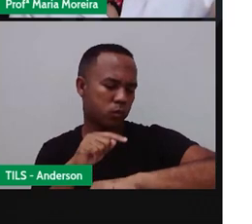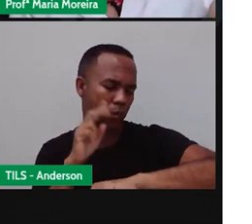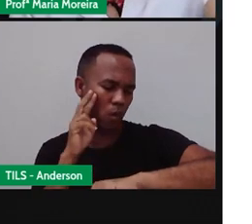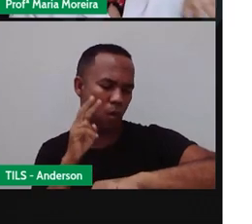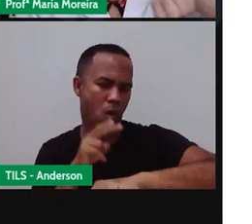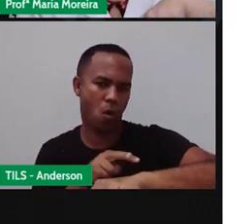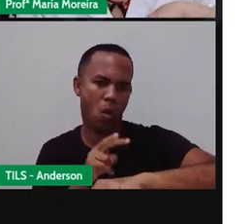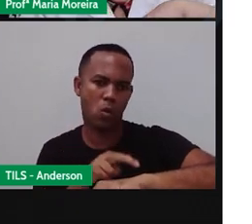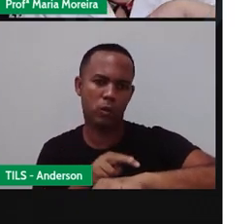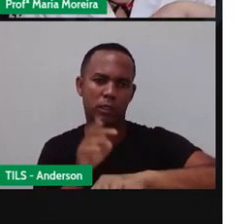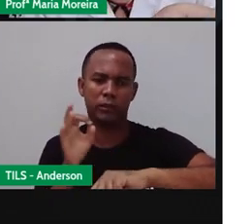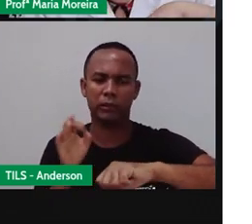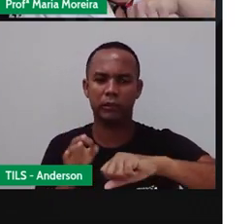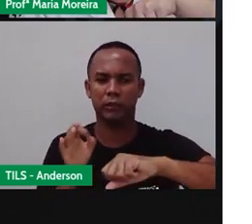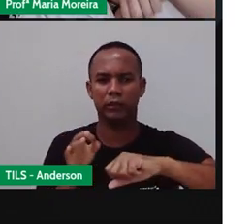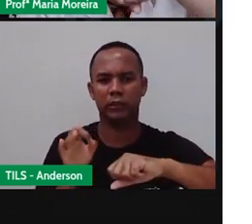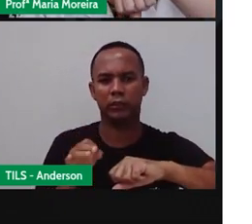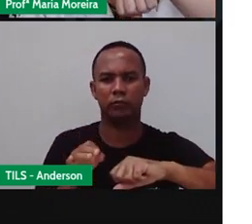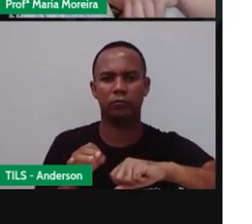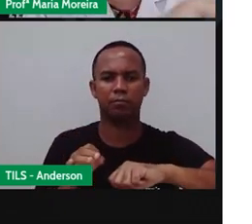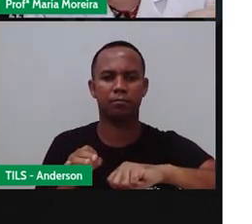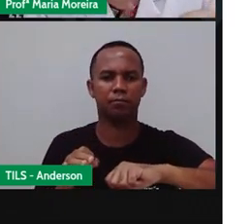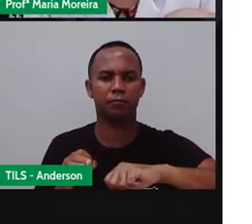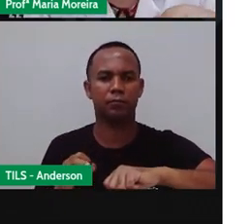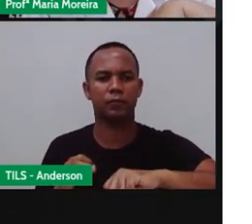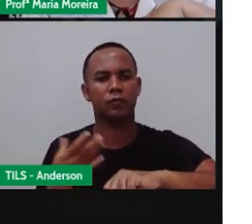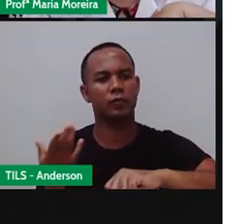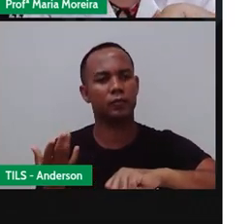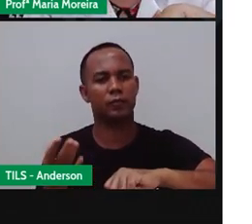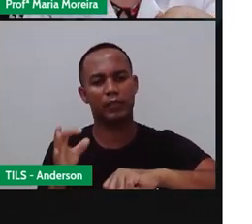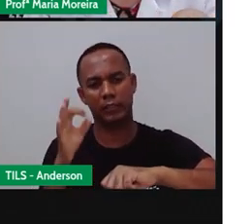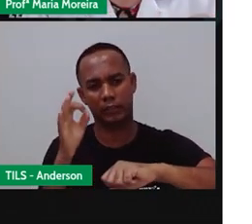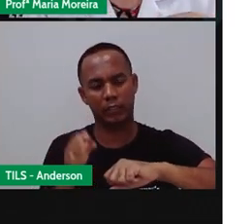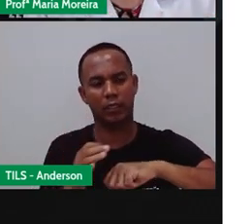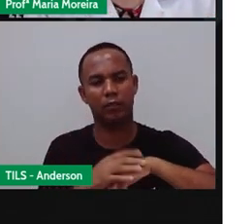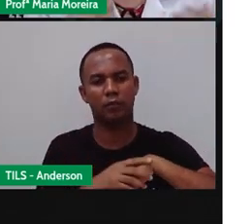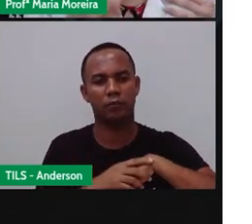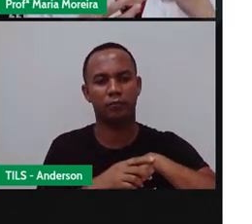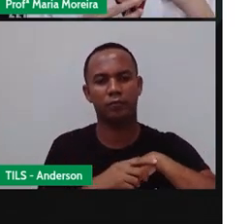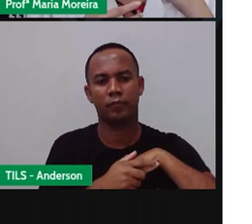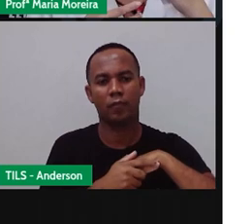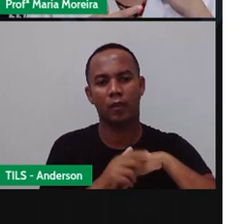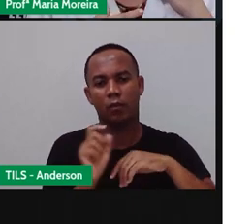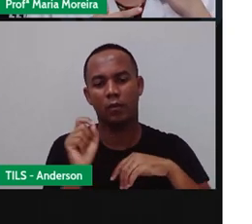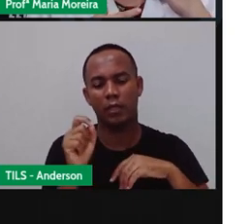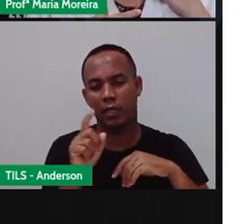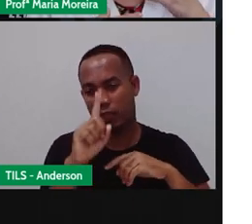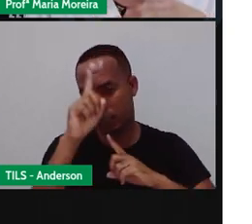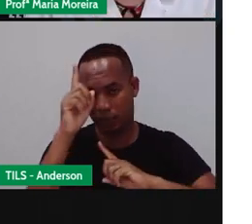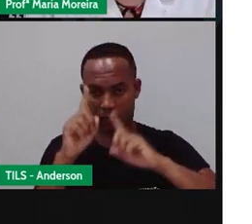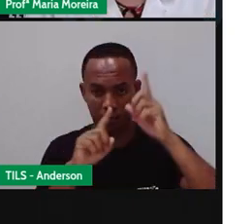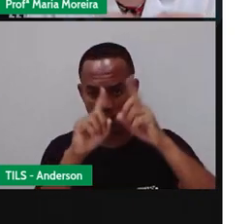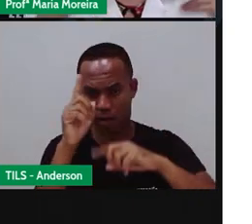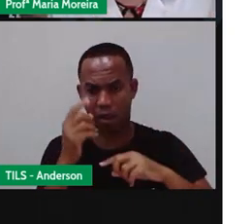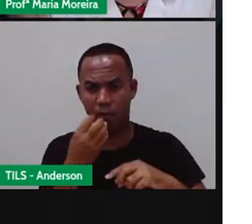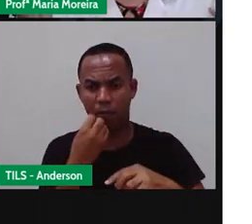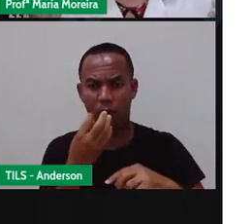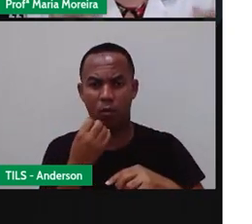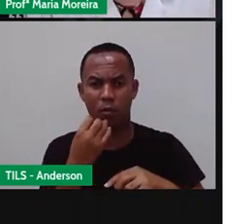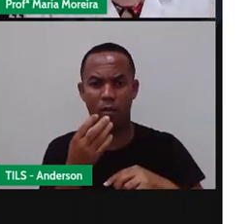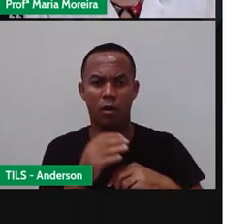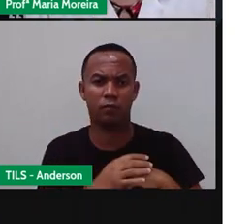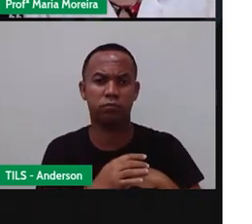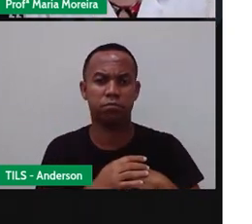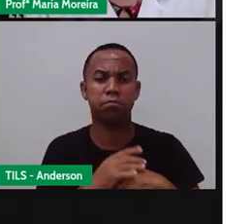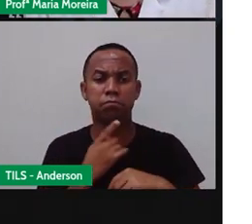possa olhar ali, na hora, às horas, e dizer com exatidão. Então, isso foi uma ideia genial. É uma invenção